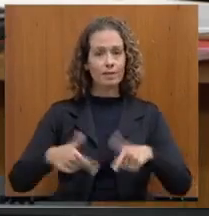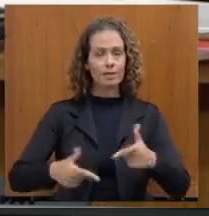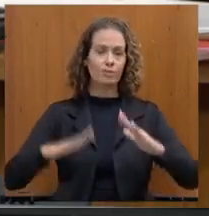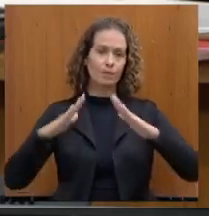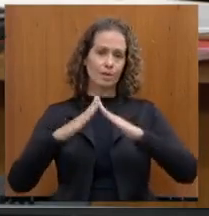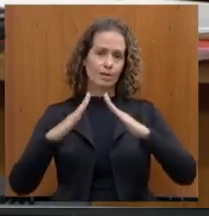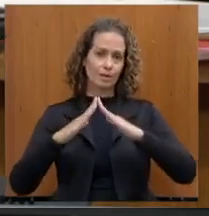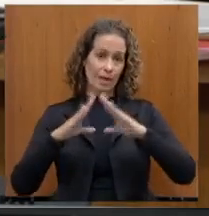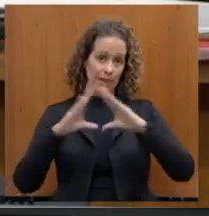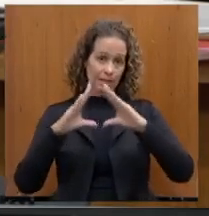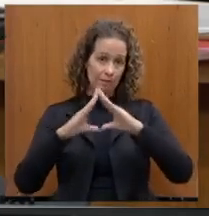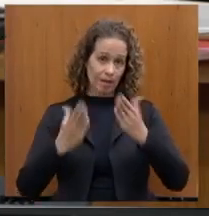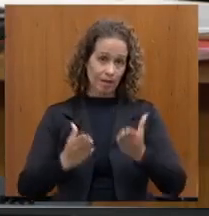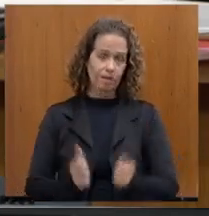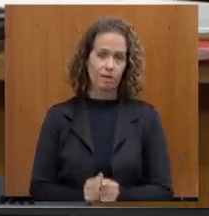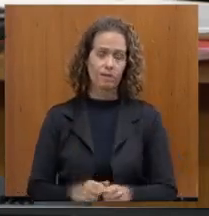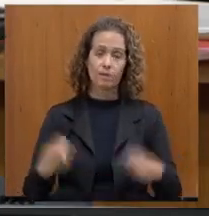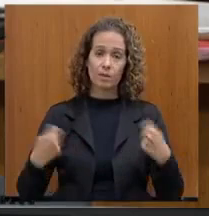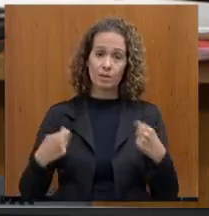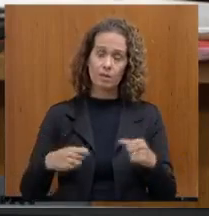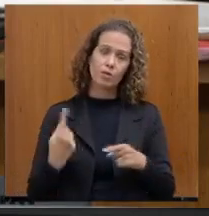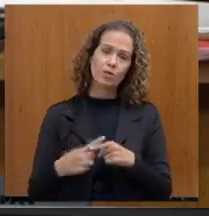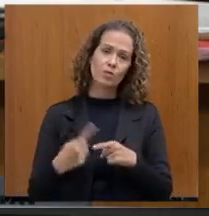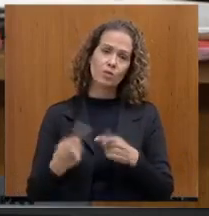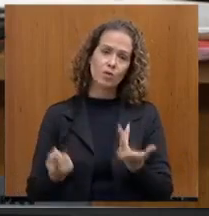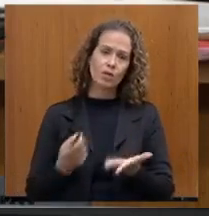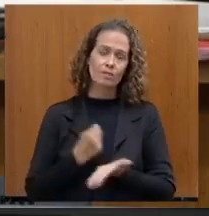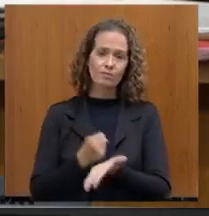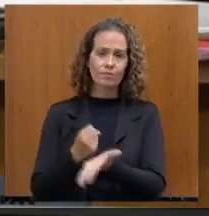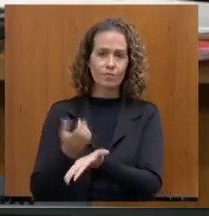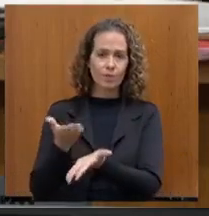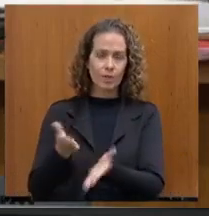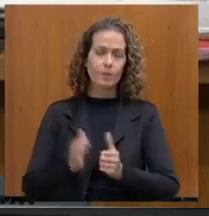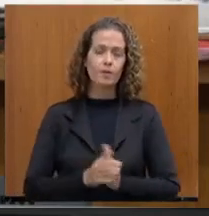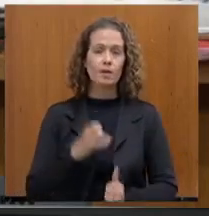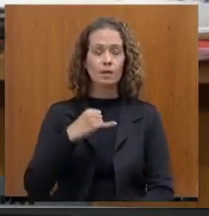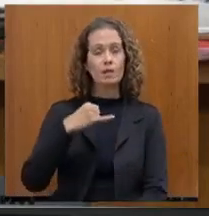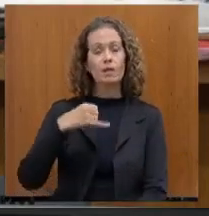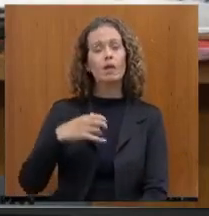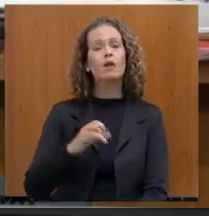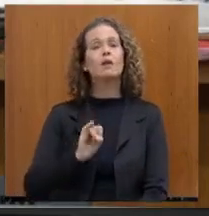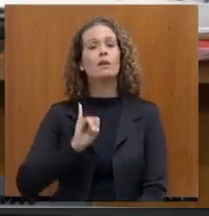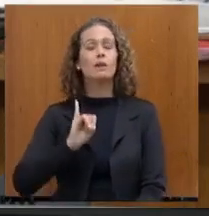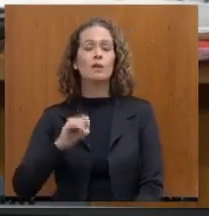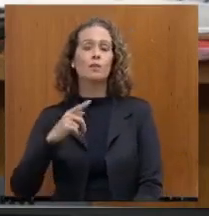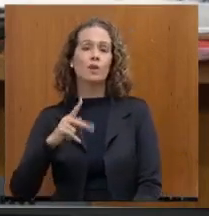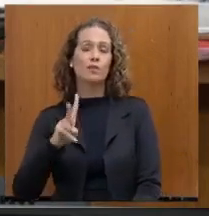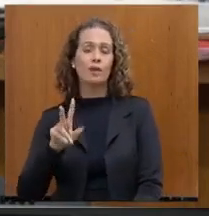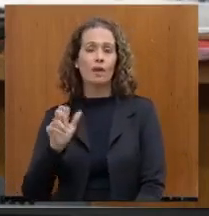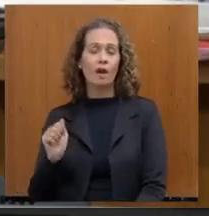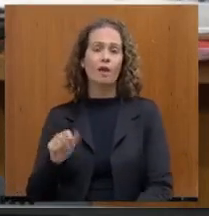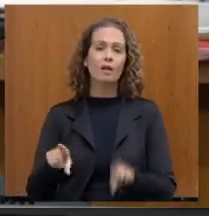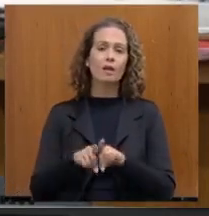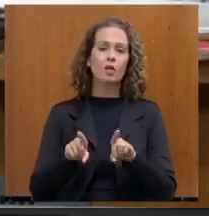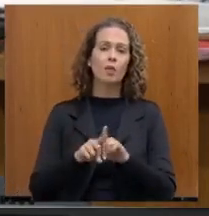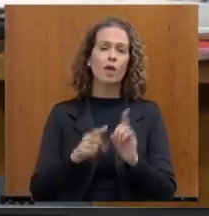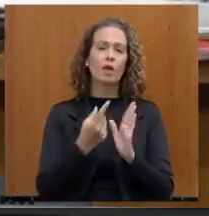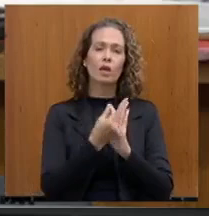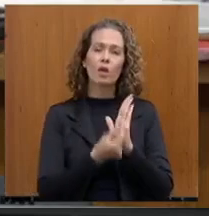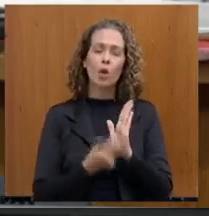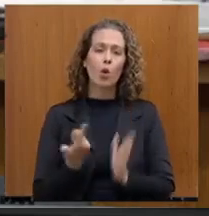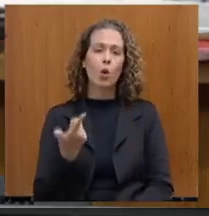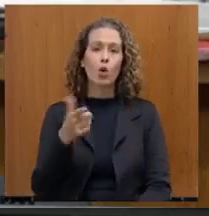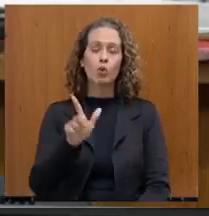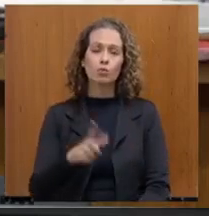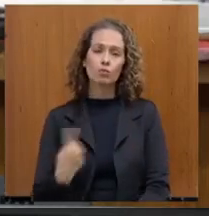foi necessária para atender essa demanda. Então, a questão do IPVA, ITCD e das taxas, a gente está finalizando, conversamos com o Tribunal